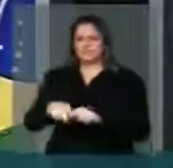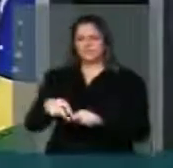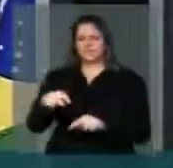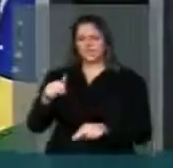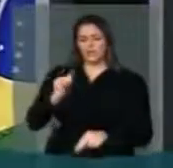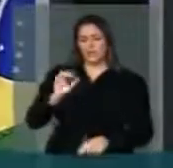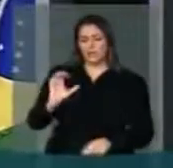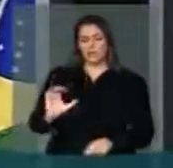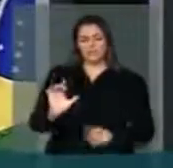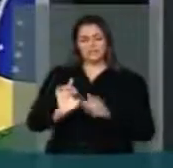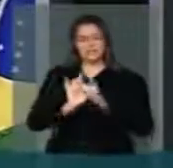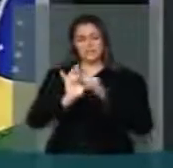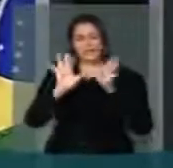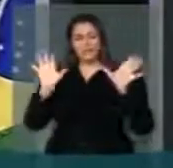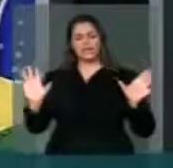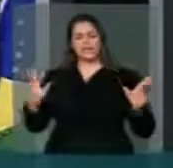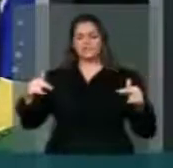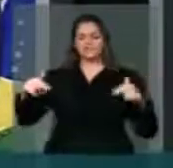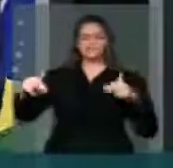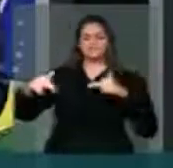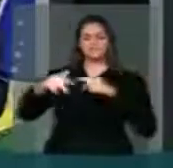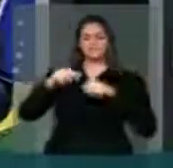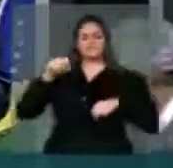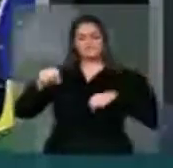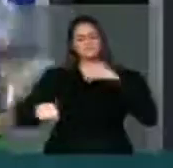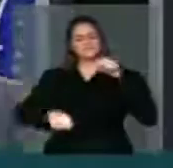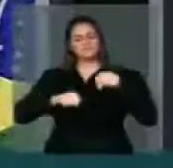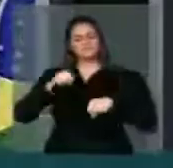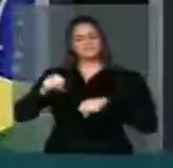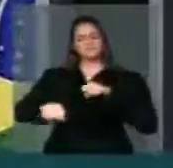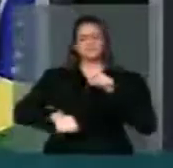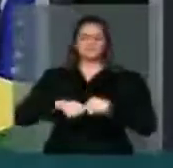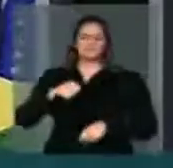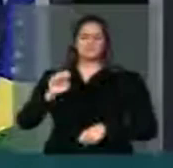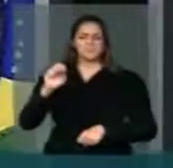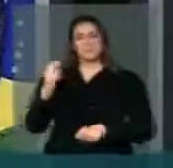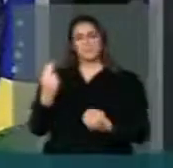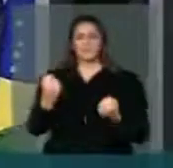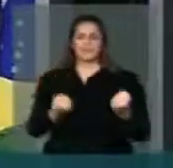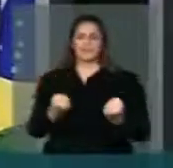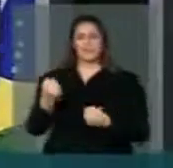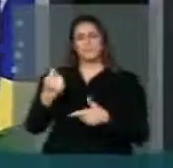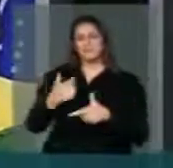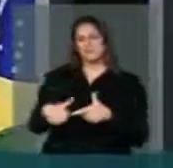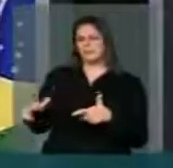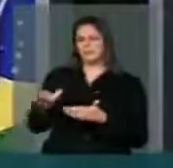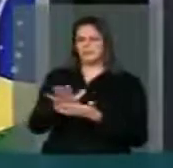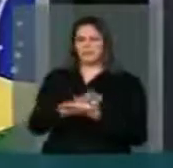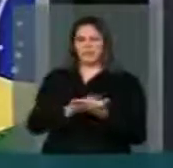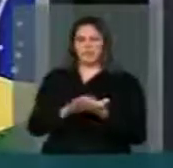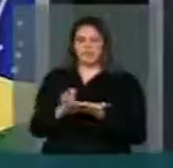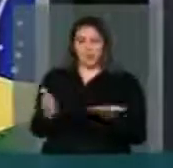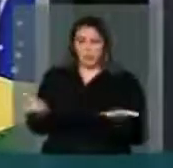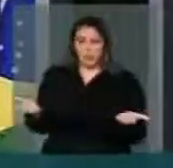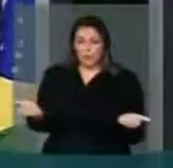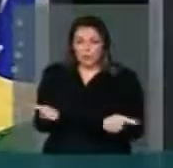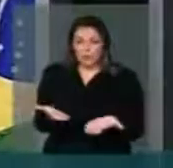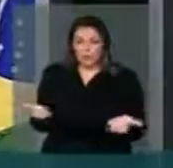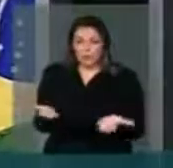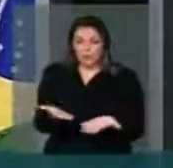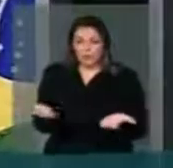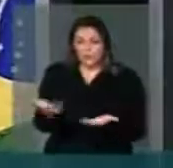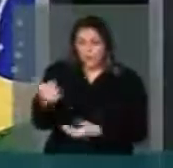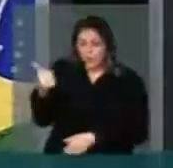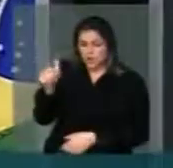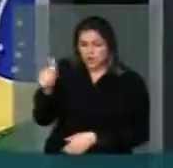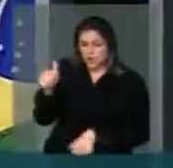livremente na cidade de São Luís, de pés, de bicicleta, de carro, não tinha problema nenhum. Agora, pela manhã, hoje, 11